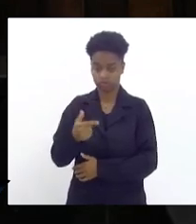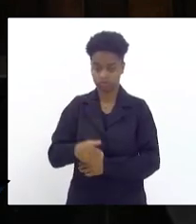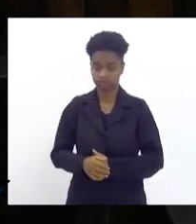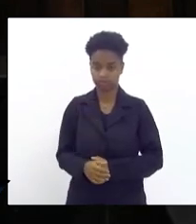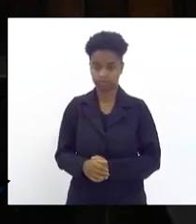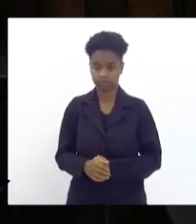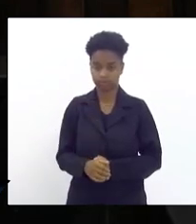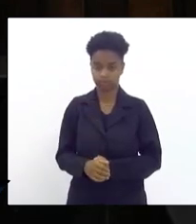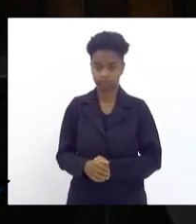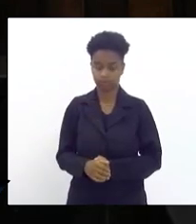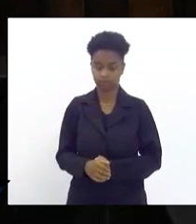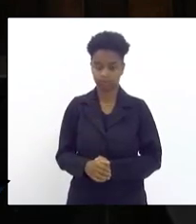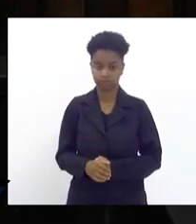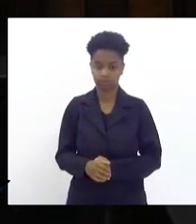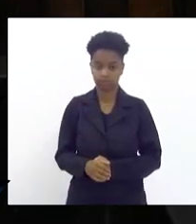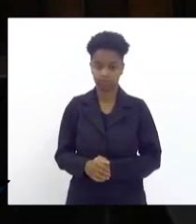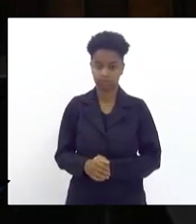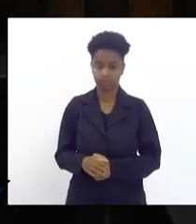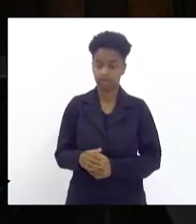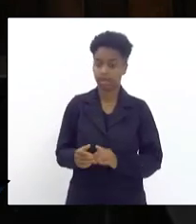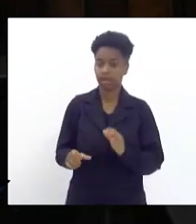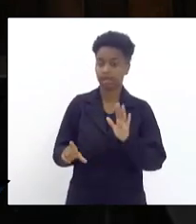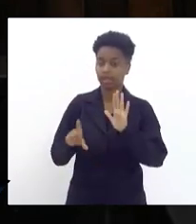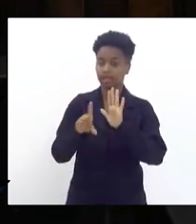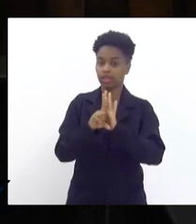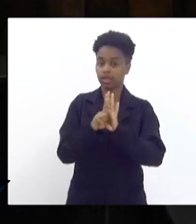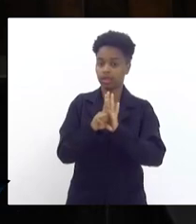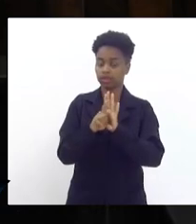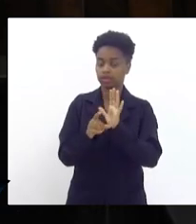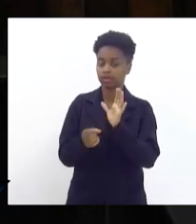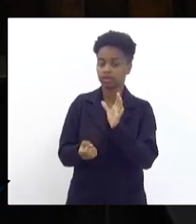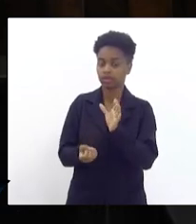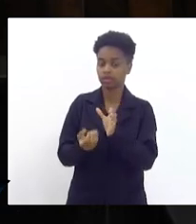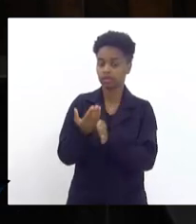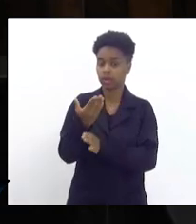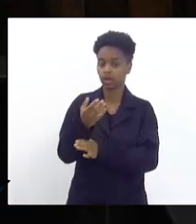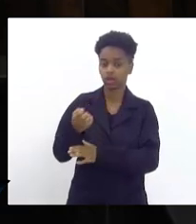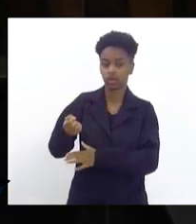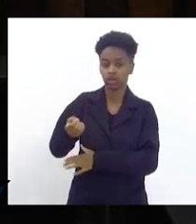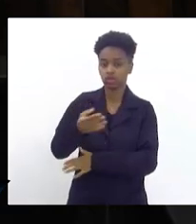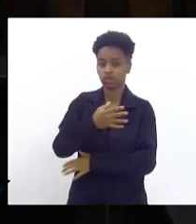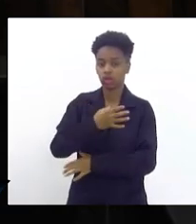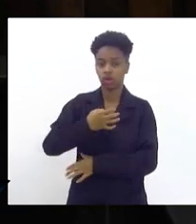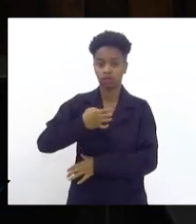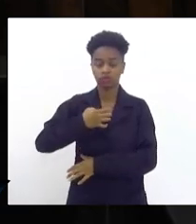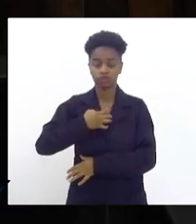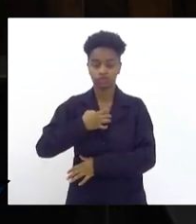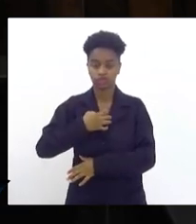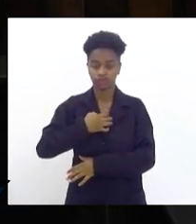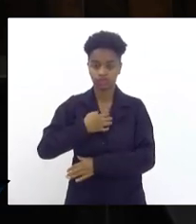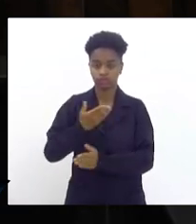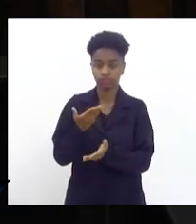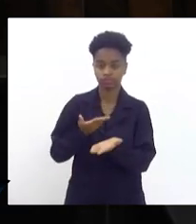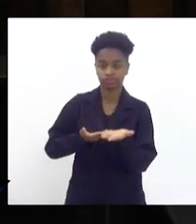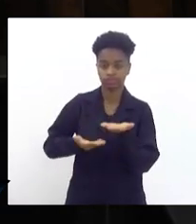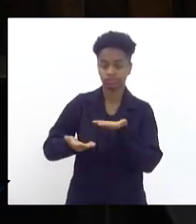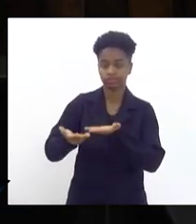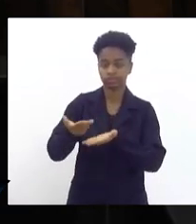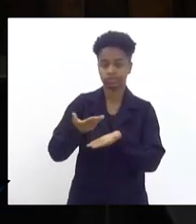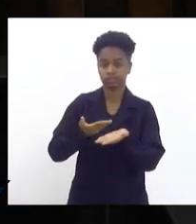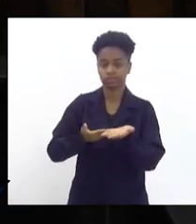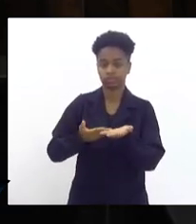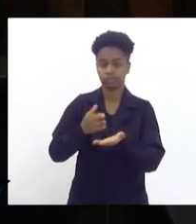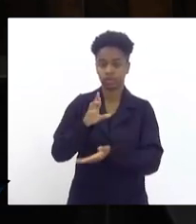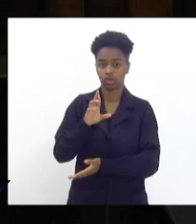que é a lei que instituiu a nova forma de partilha dos